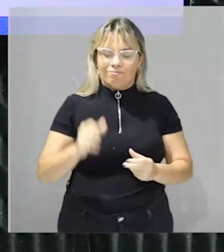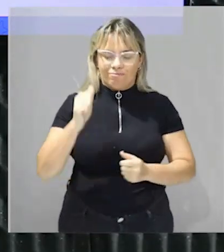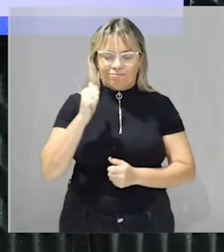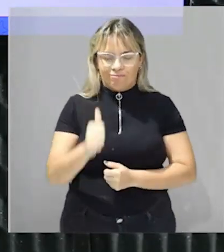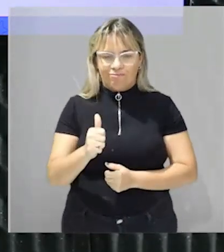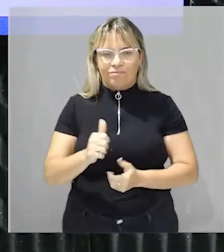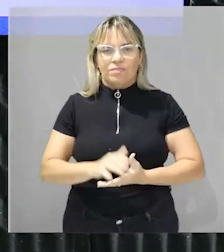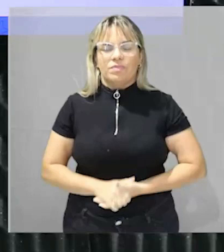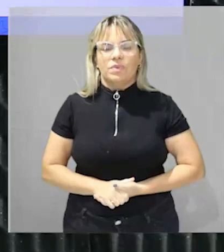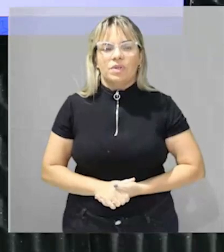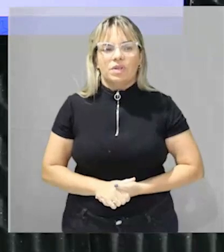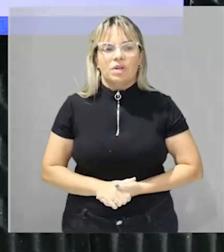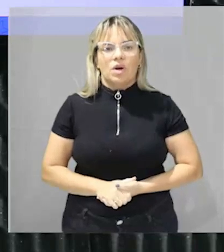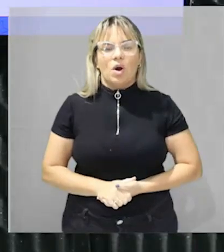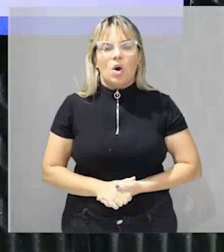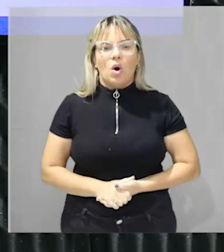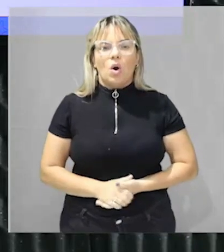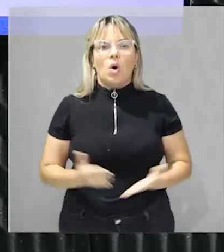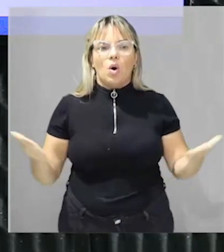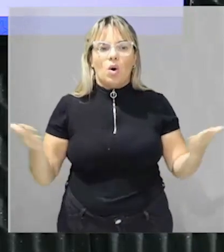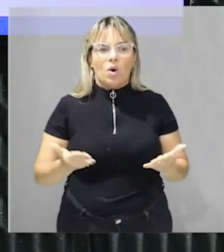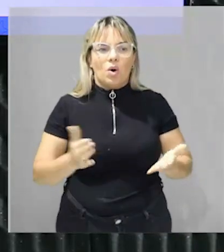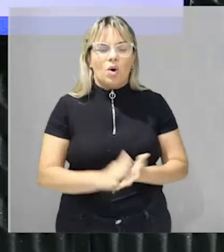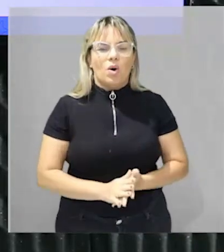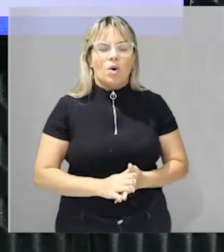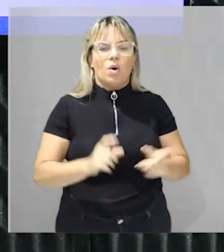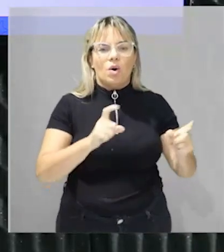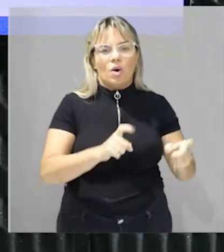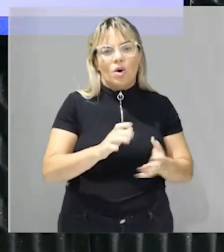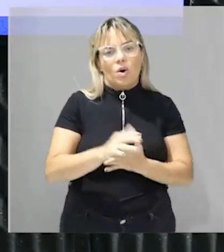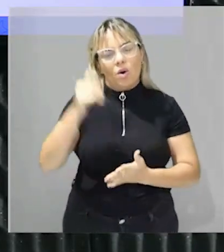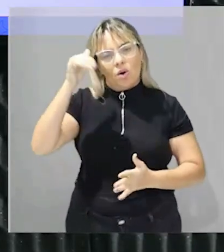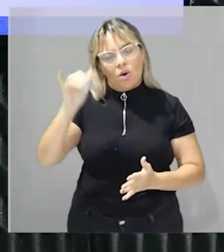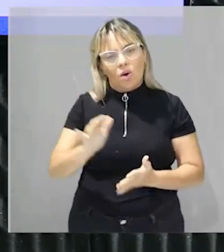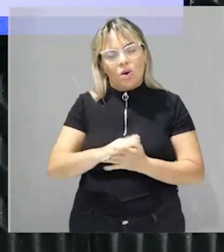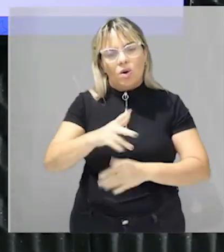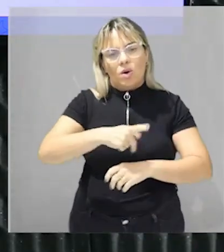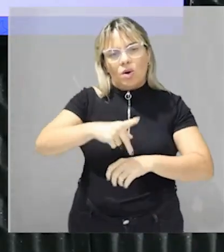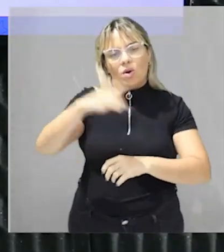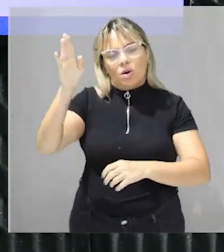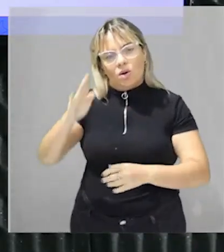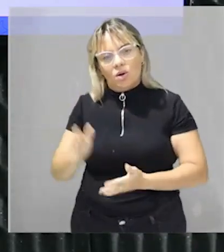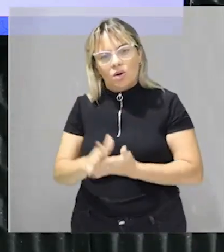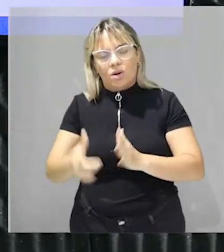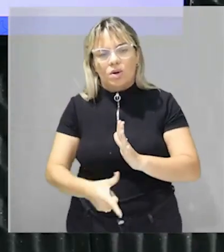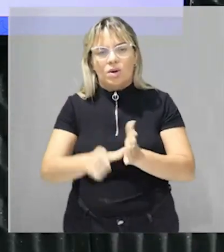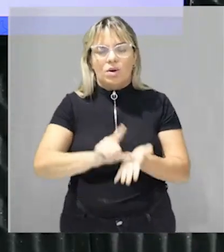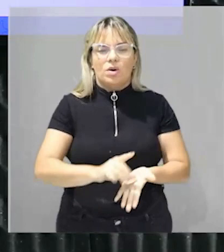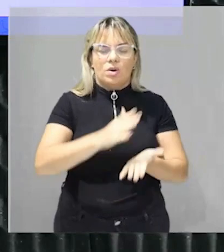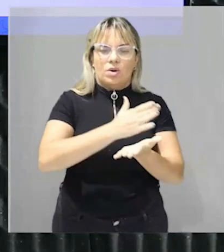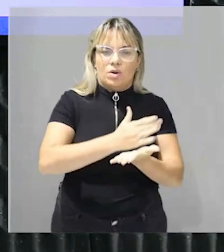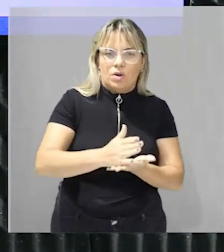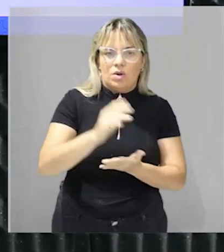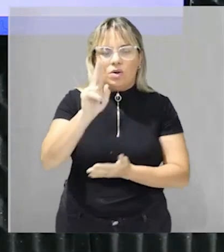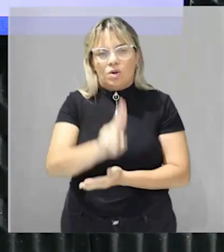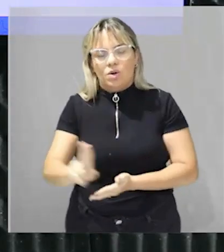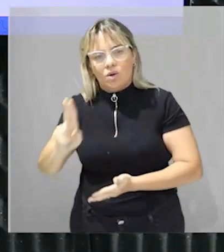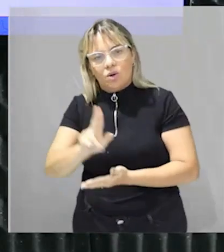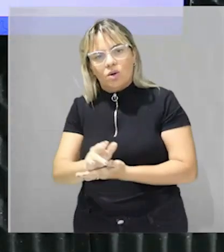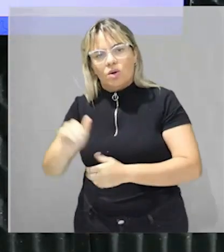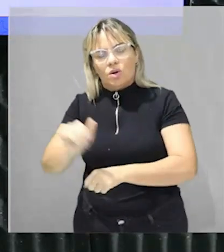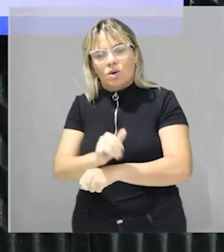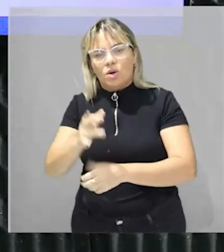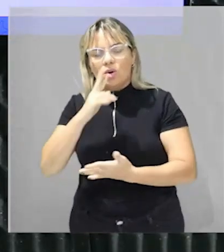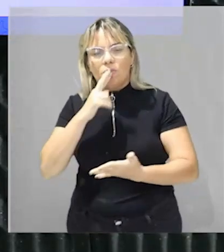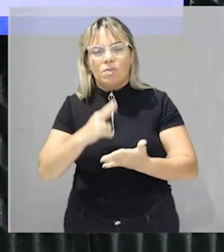vamos falar sobre a agropecuária brasileira antes de começar sempre gosto de lembrar a gente está utilizando uma estratégia importante de